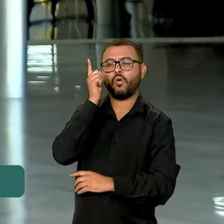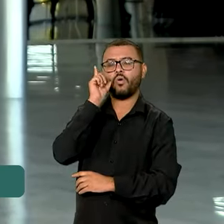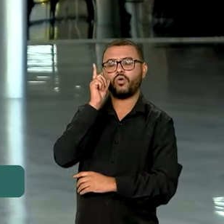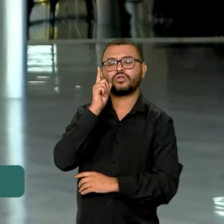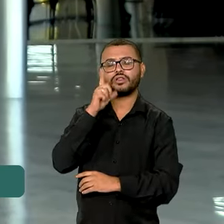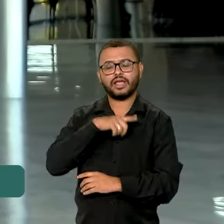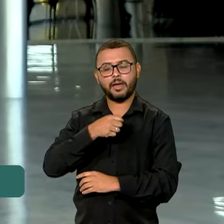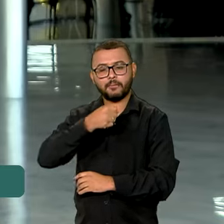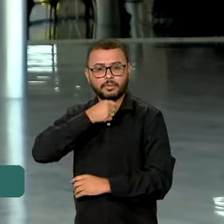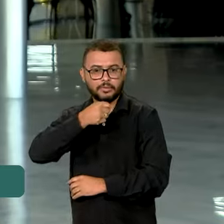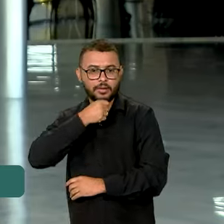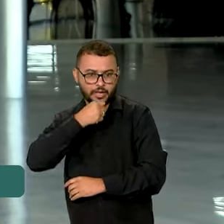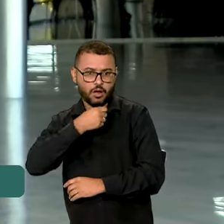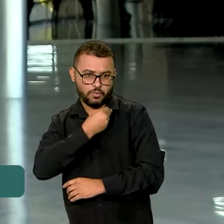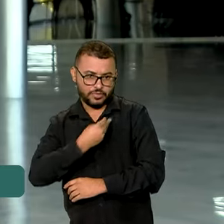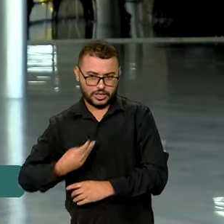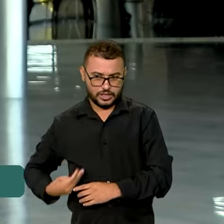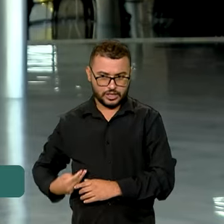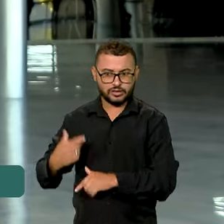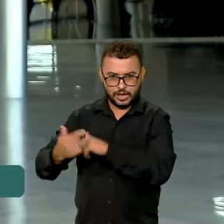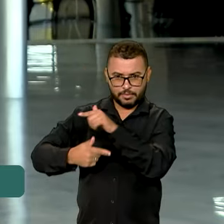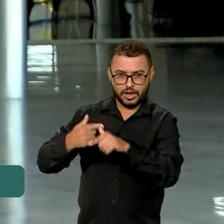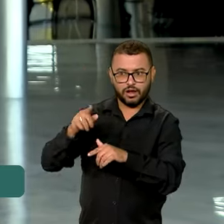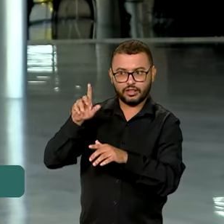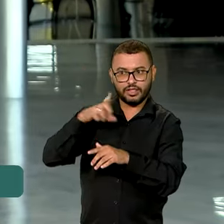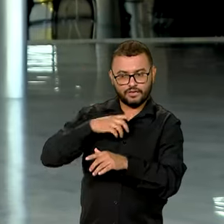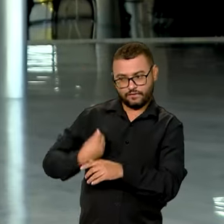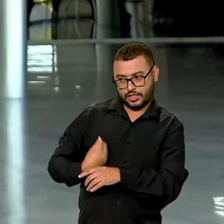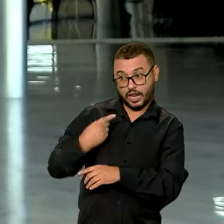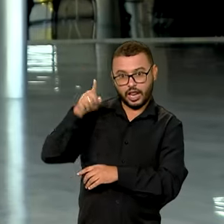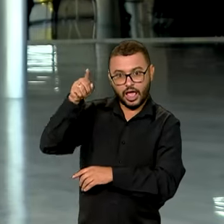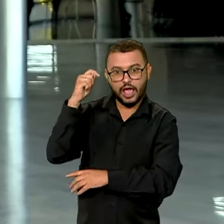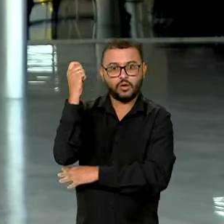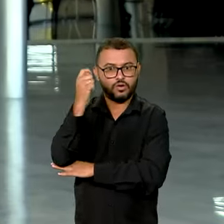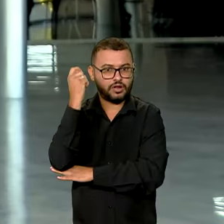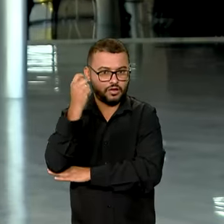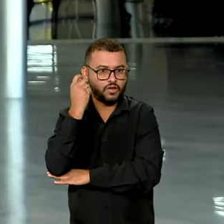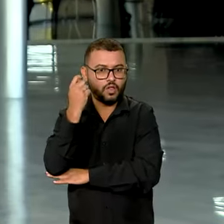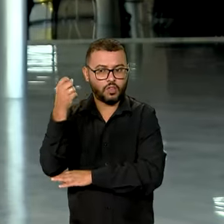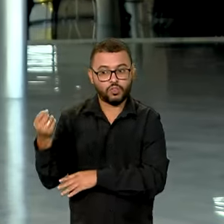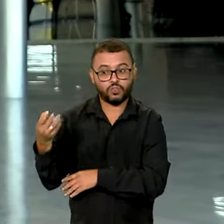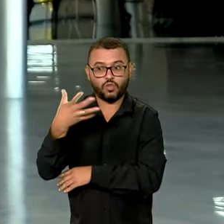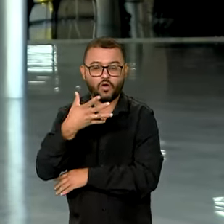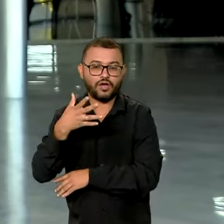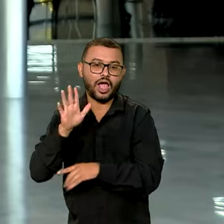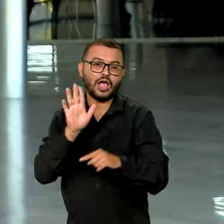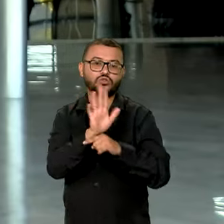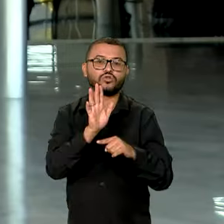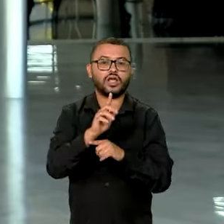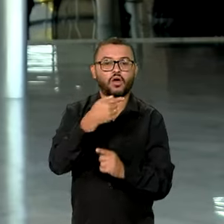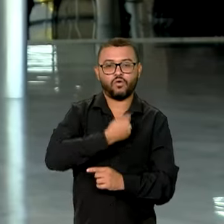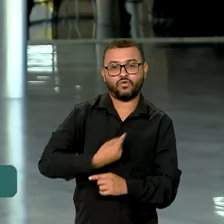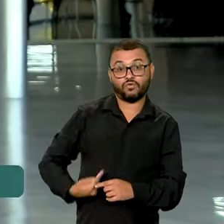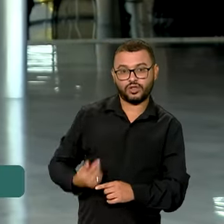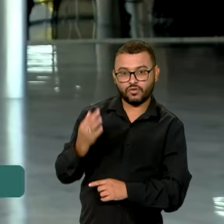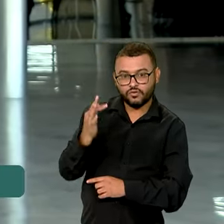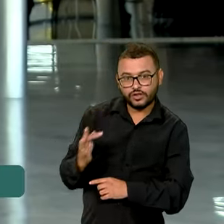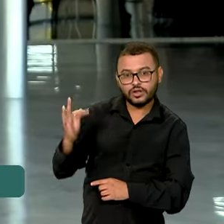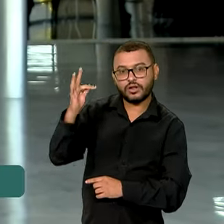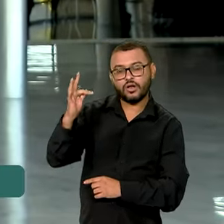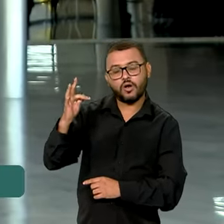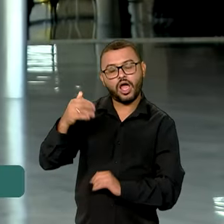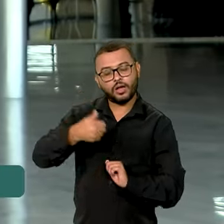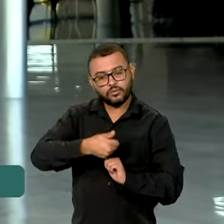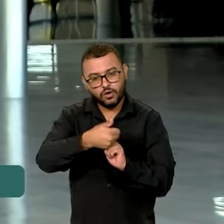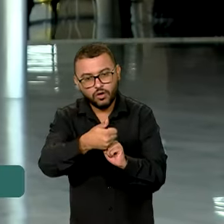uma coletiva de imprensa, ministros que estão lá no Rio Grande do Sul atualizaram as informações sobre a ajuda do governo federal ao Estado